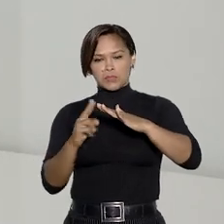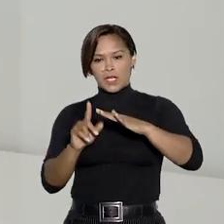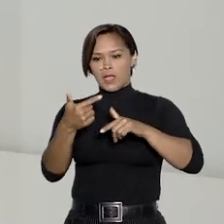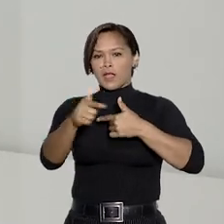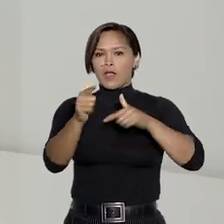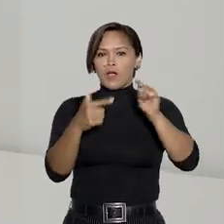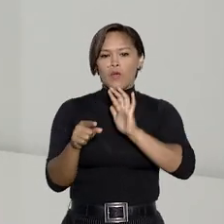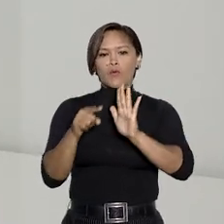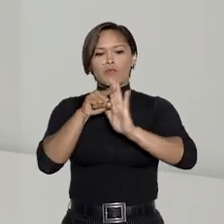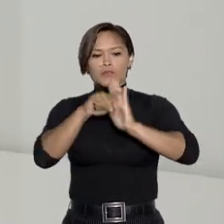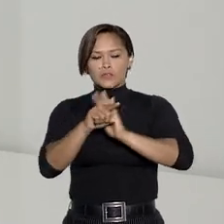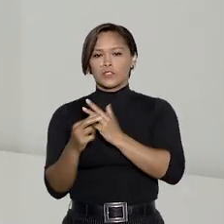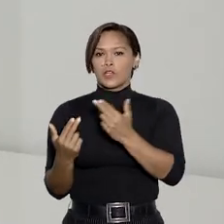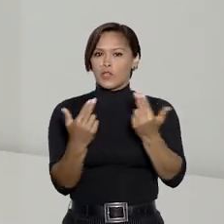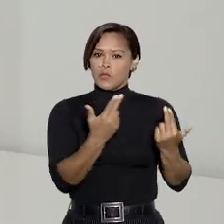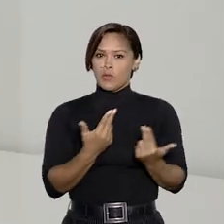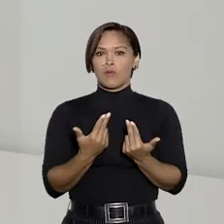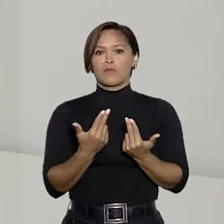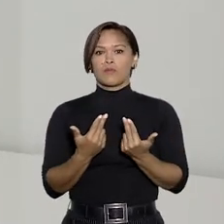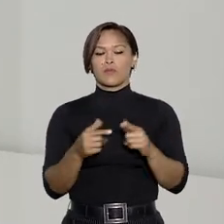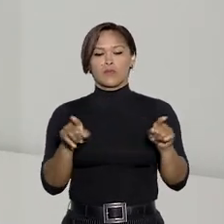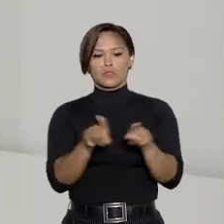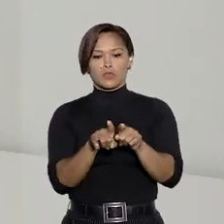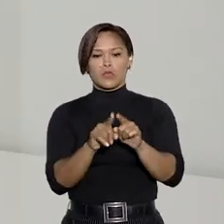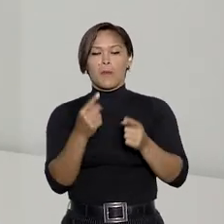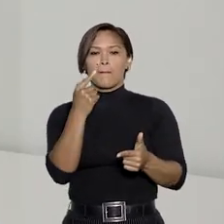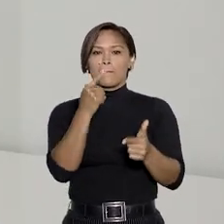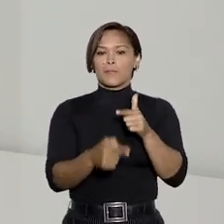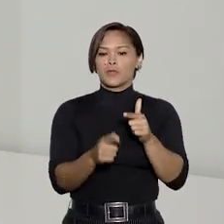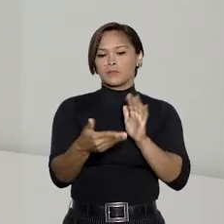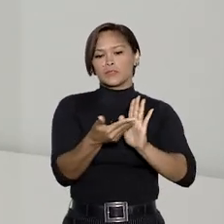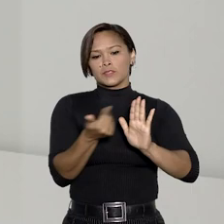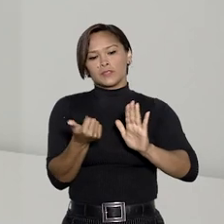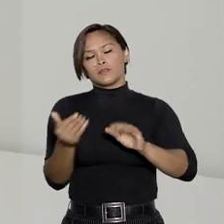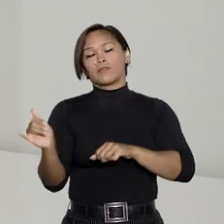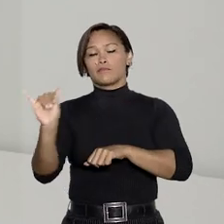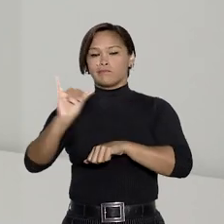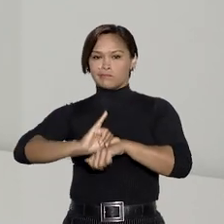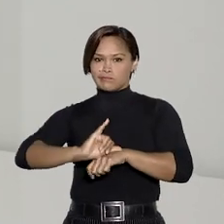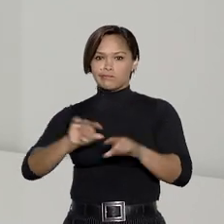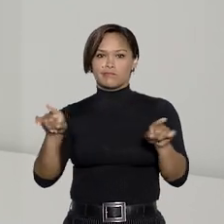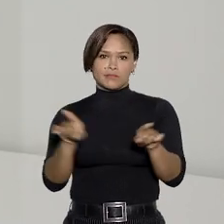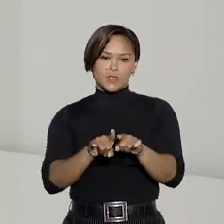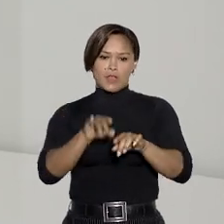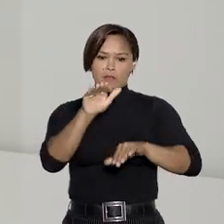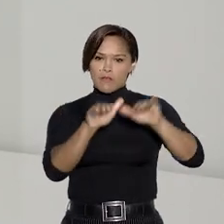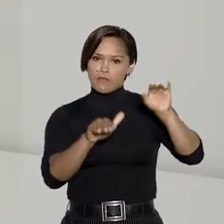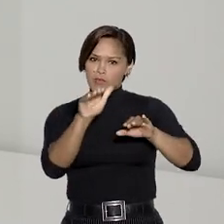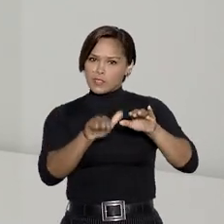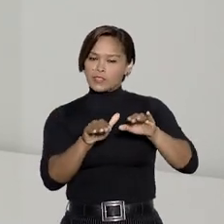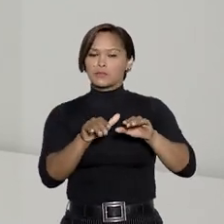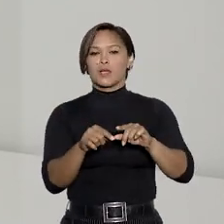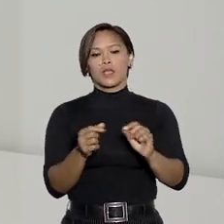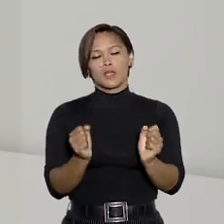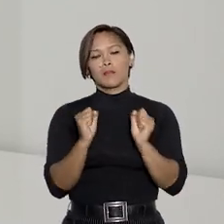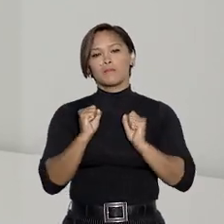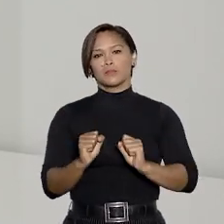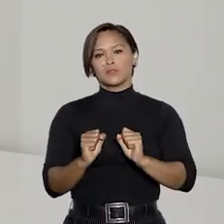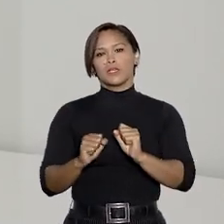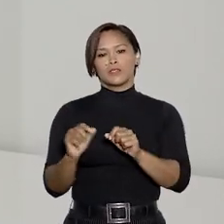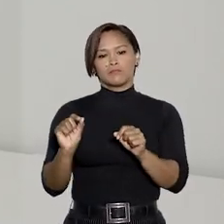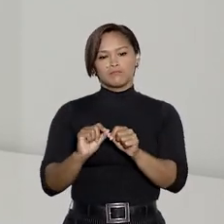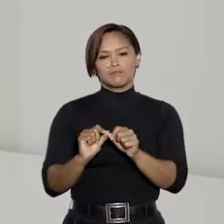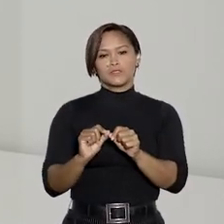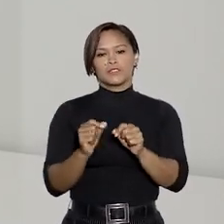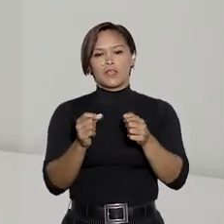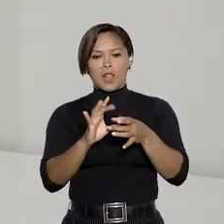a outro investigado da mesma operação, no qual a proibição de se ausentar da comarca foi flexibilizada para que ele pudesse